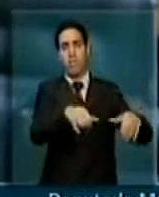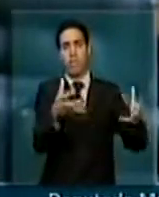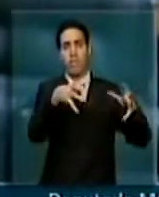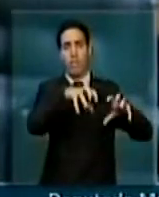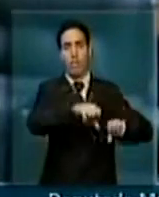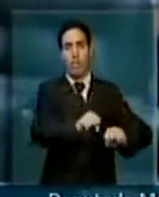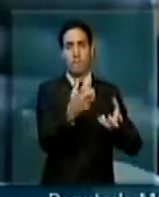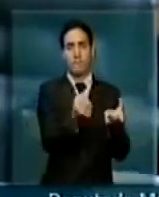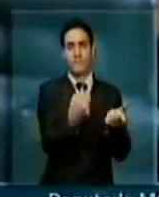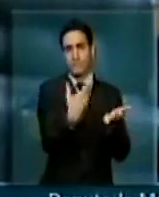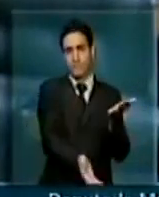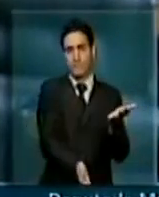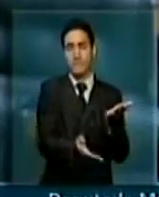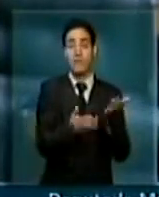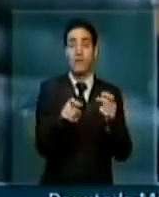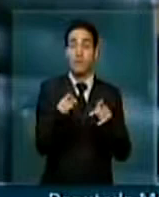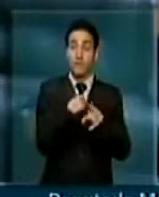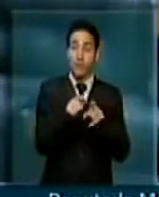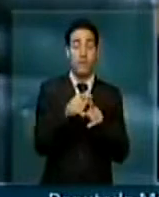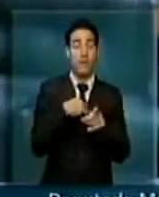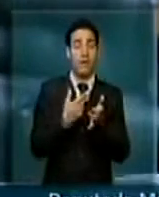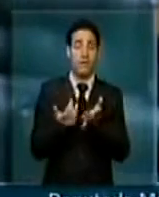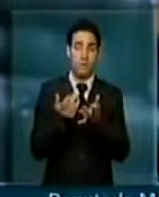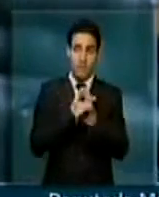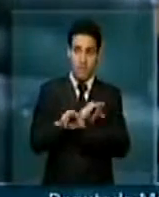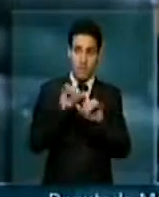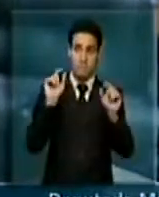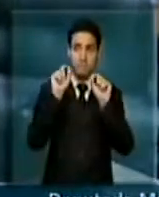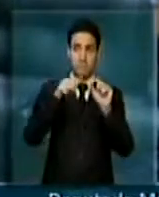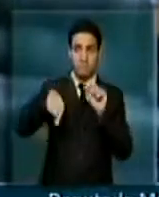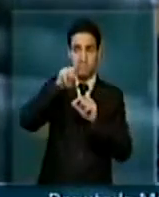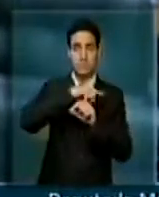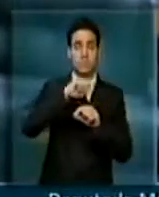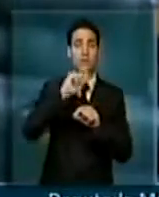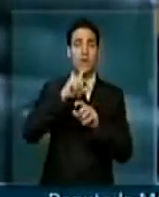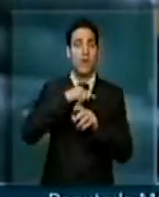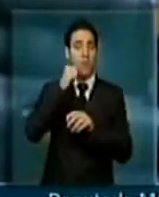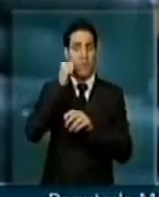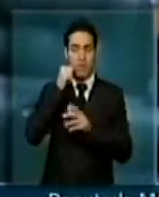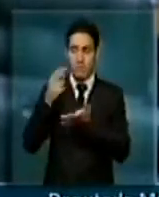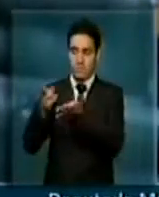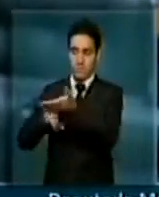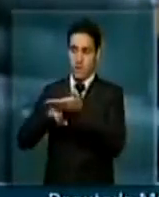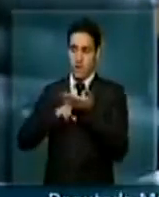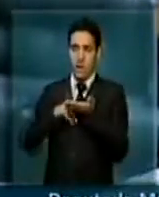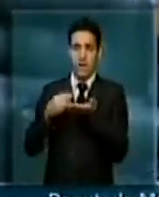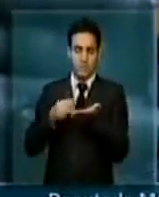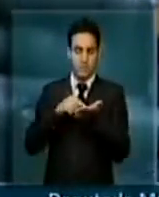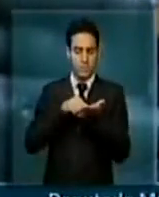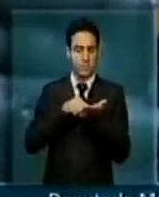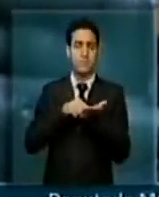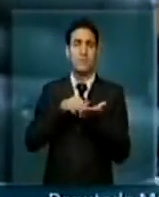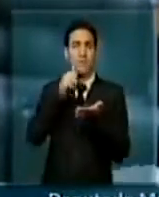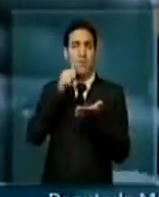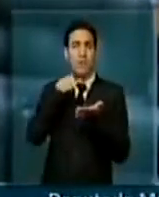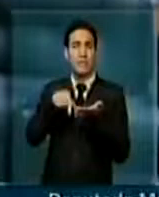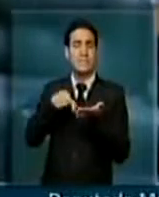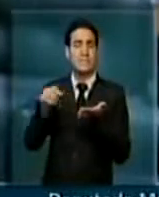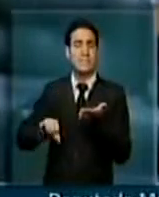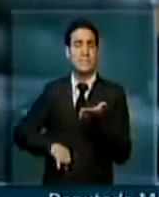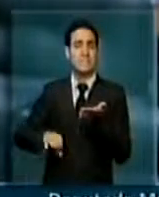E também quero que conste nos anais da casa uma carta de uma agricultora que recebi naquele município de uma mãe